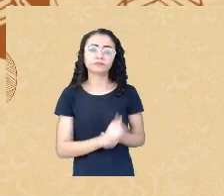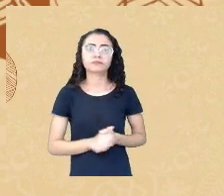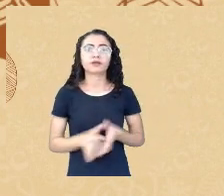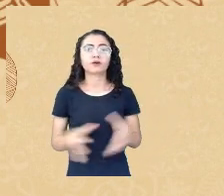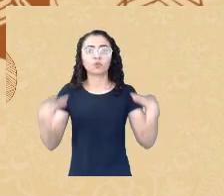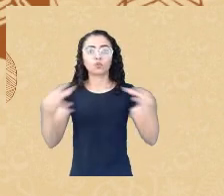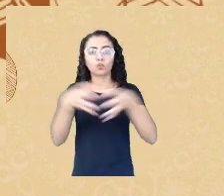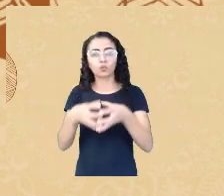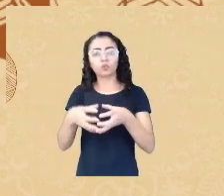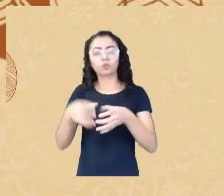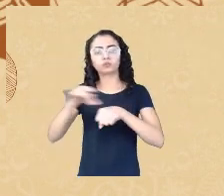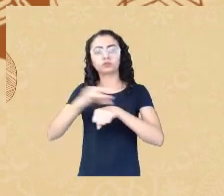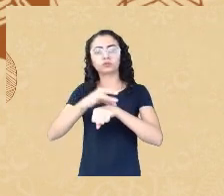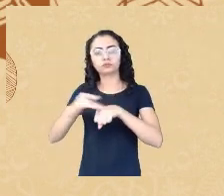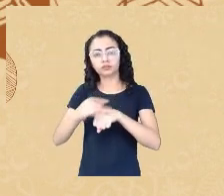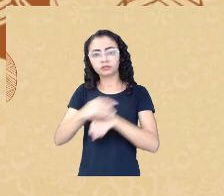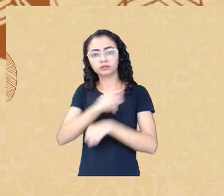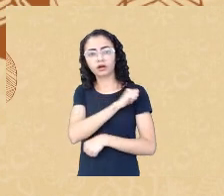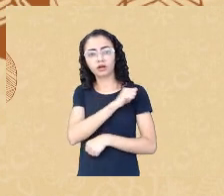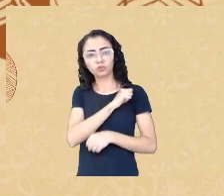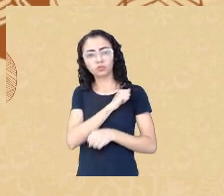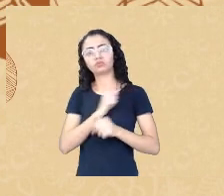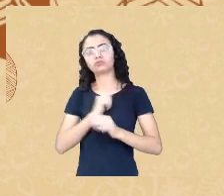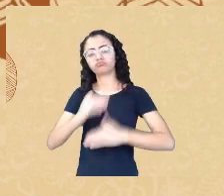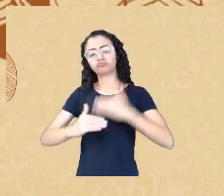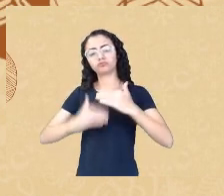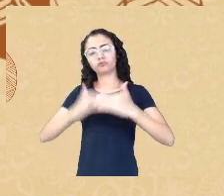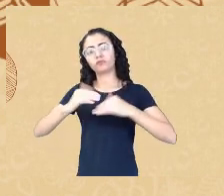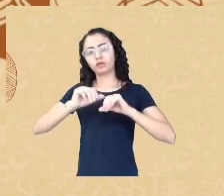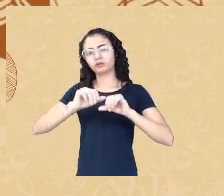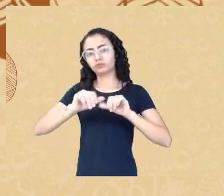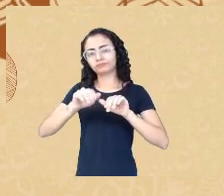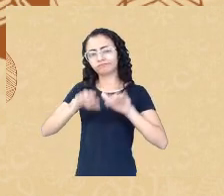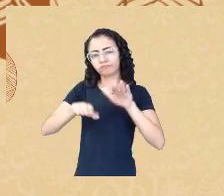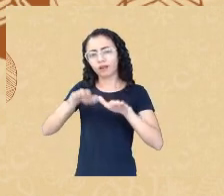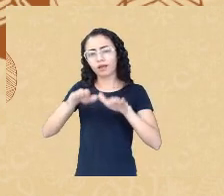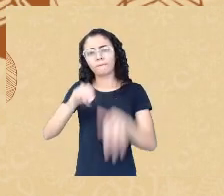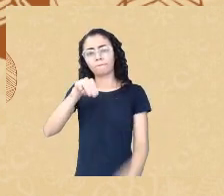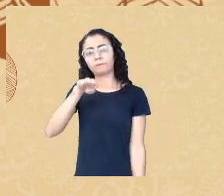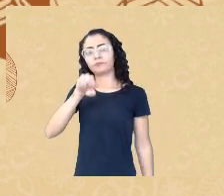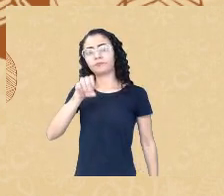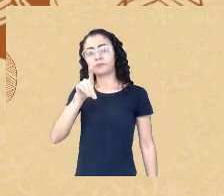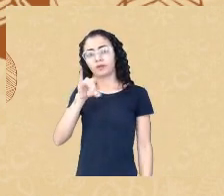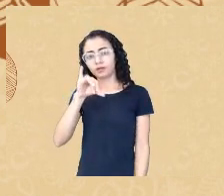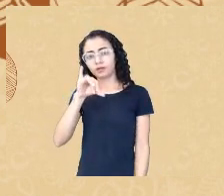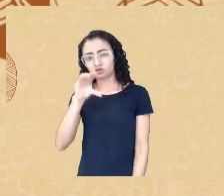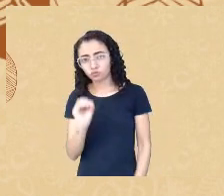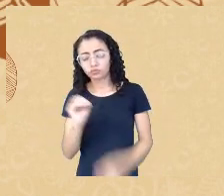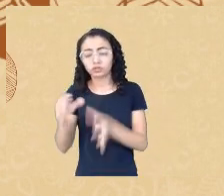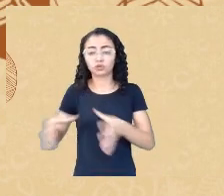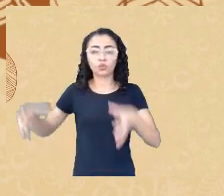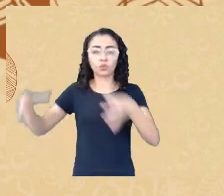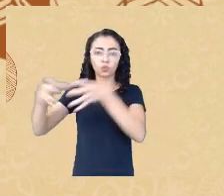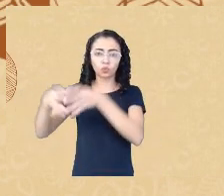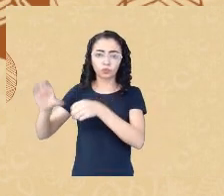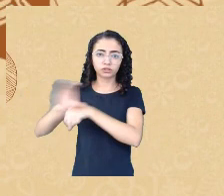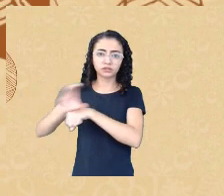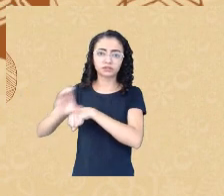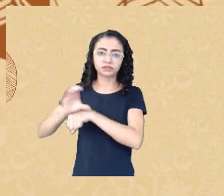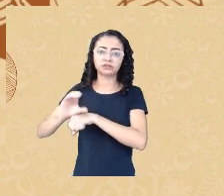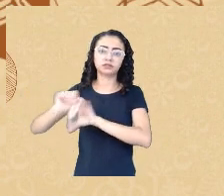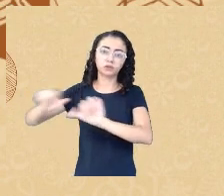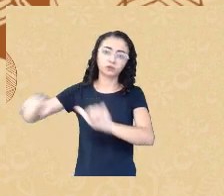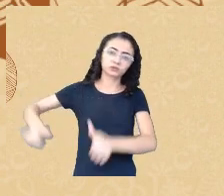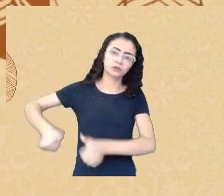tem um desempenho médio e em cinza aqueles que de fato se destacam né ou porque tem mais capacidade ou porque se